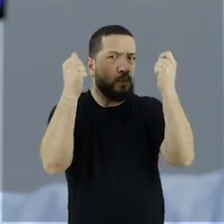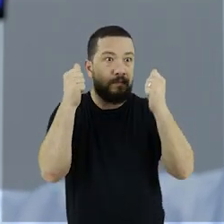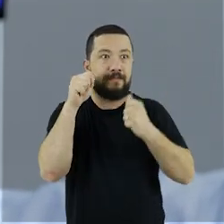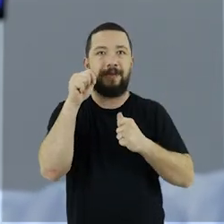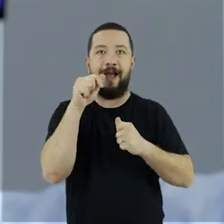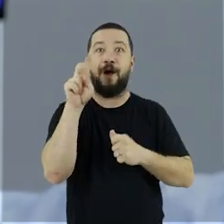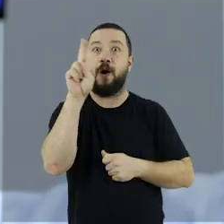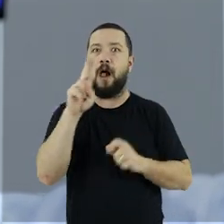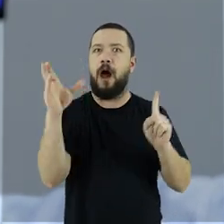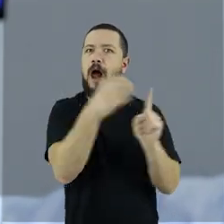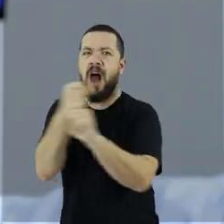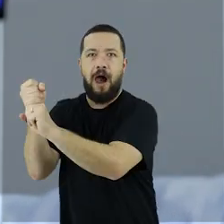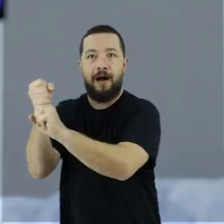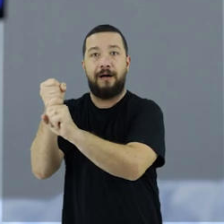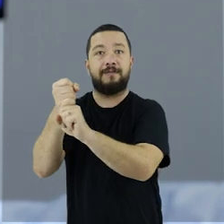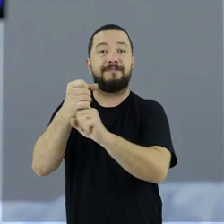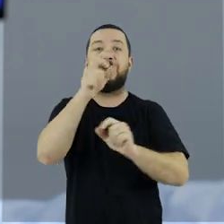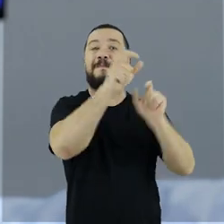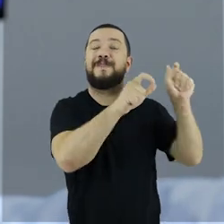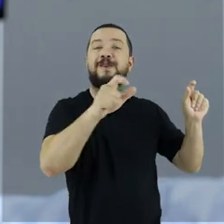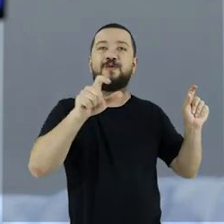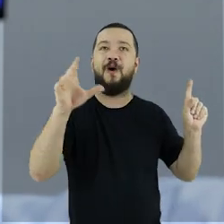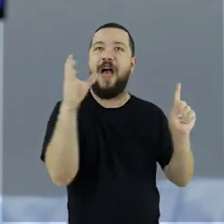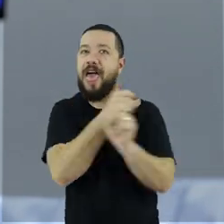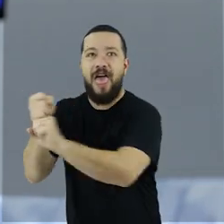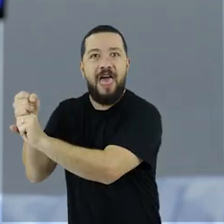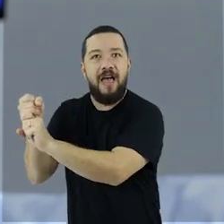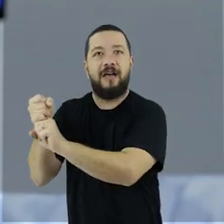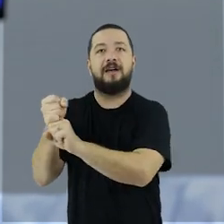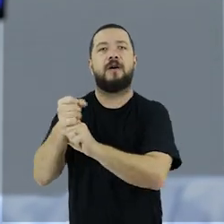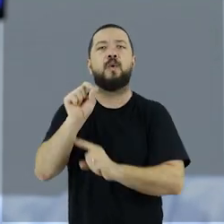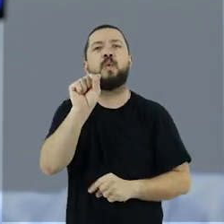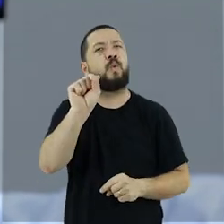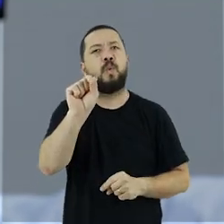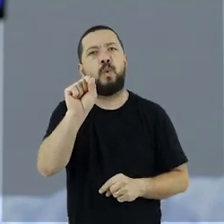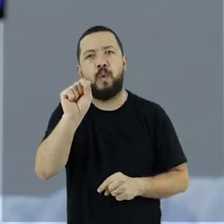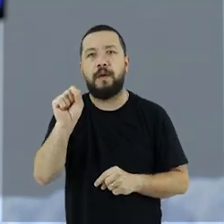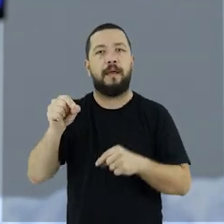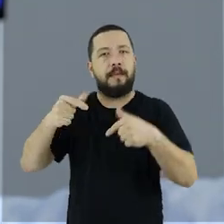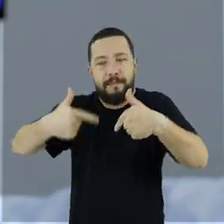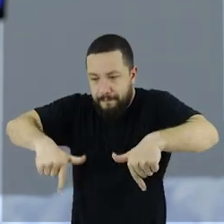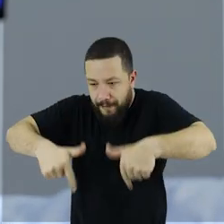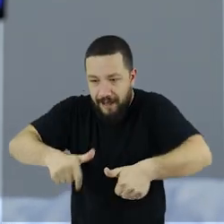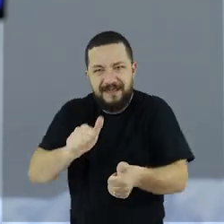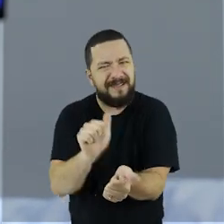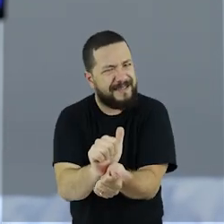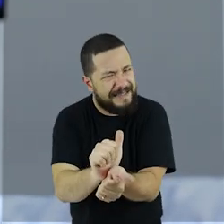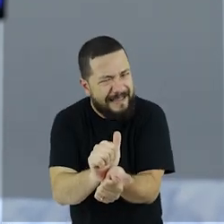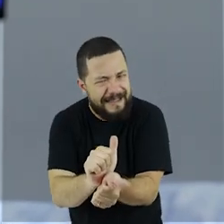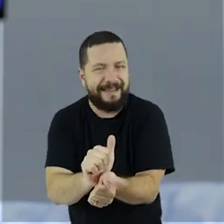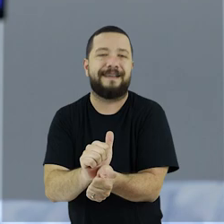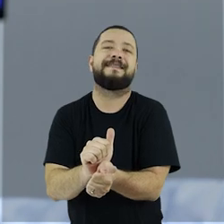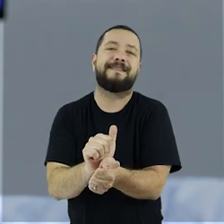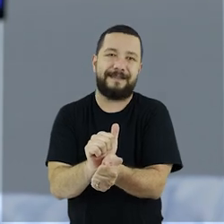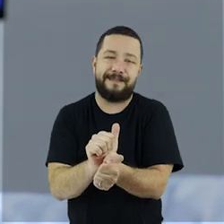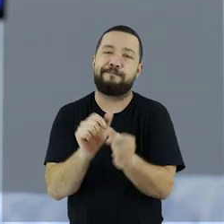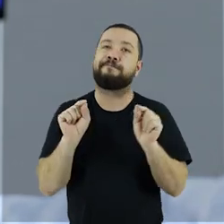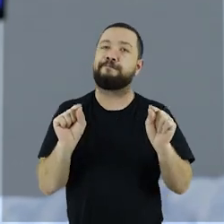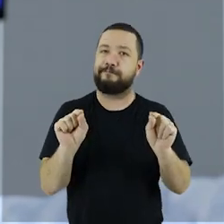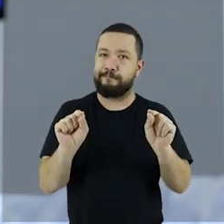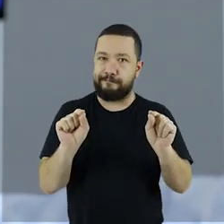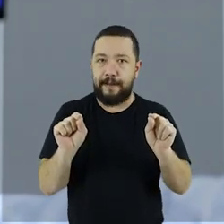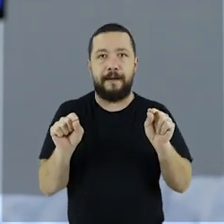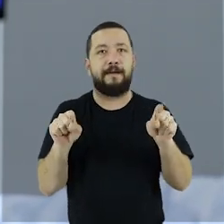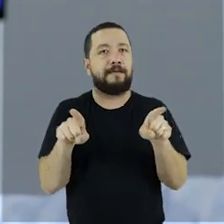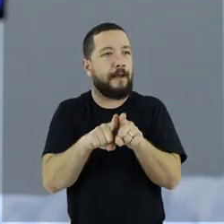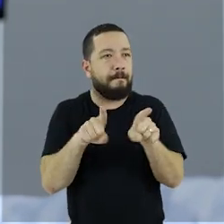Acontece para diversos fins, as pessoas são úteis para diversas finalidades. de trabalho escravo, de escravização de